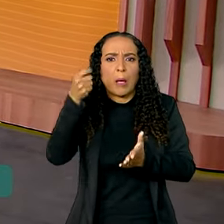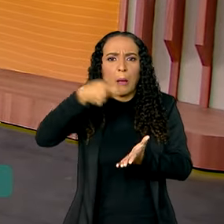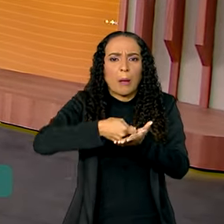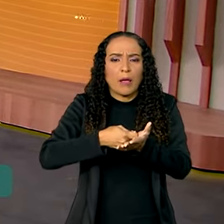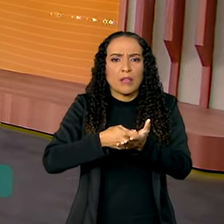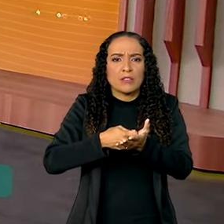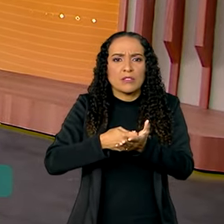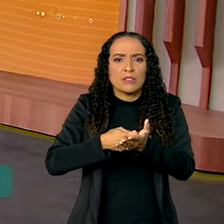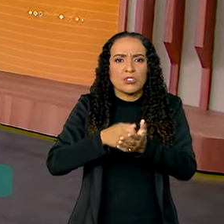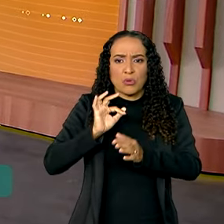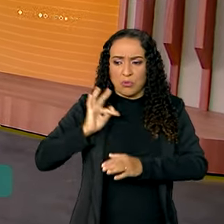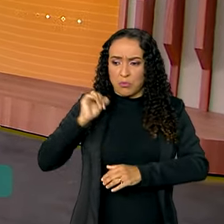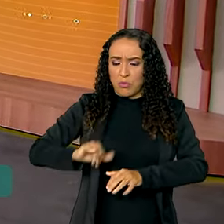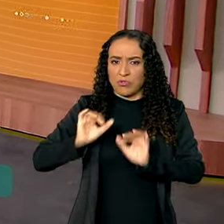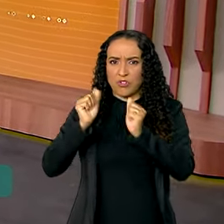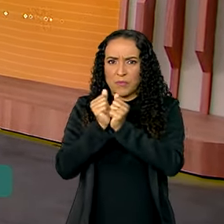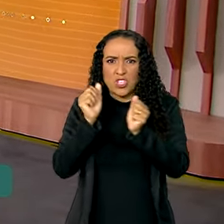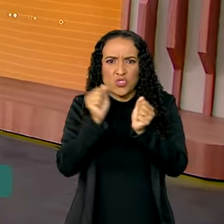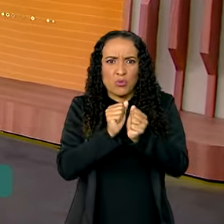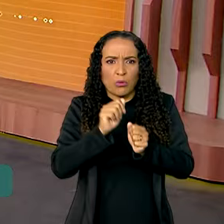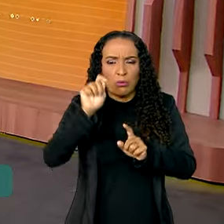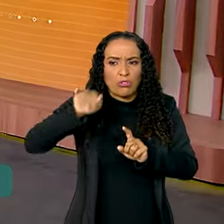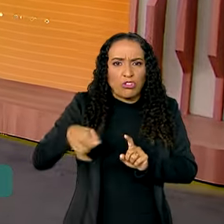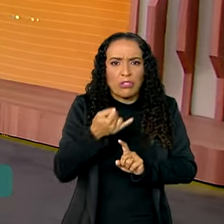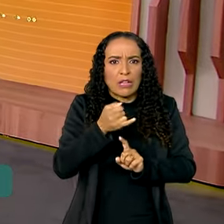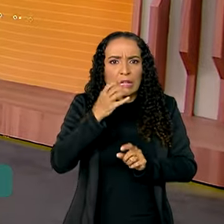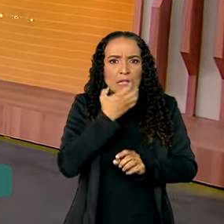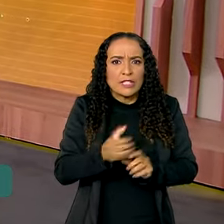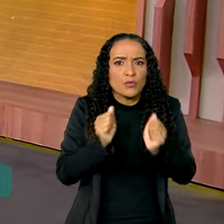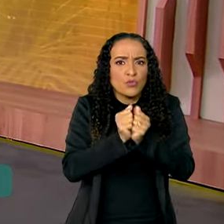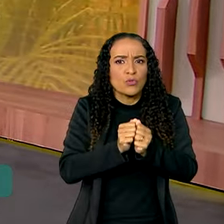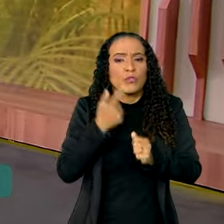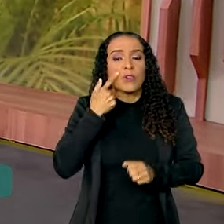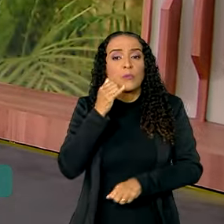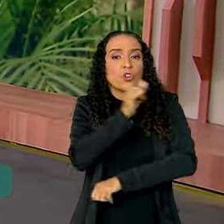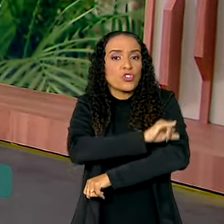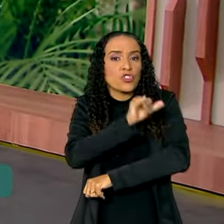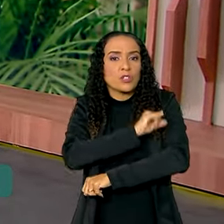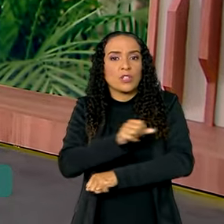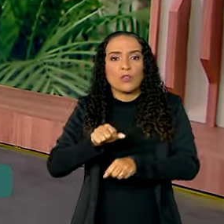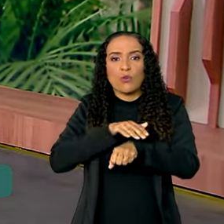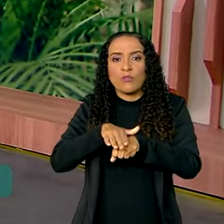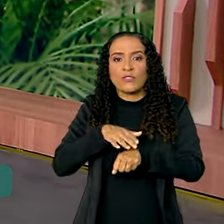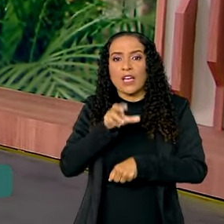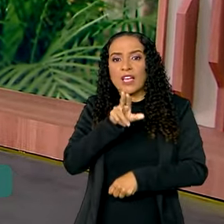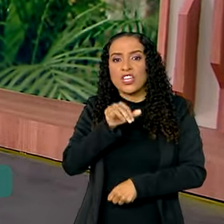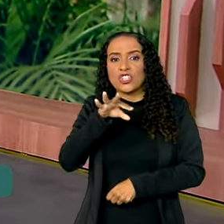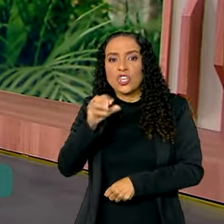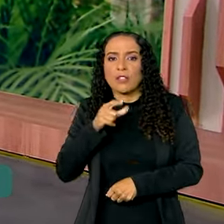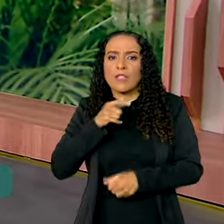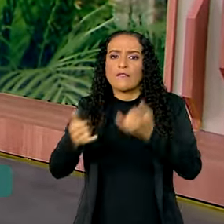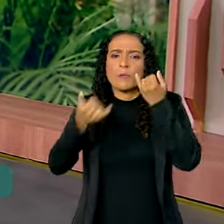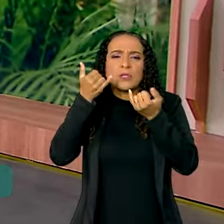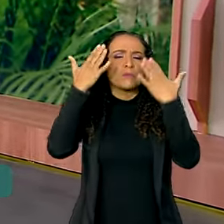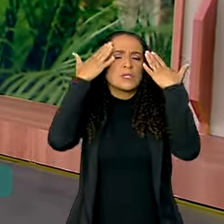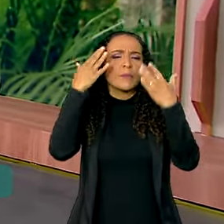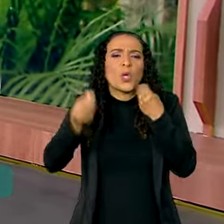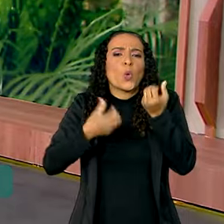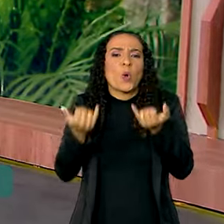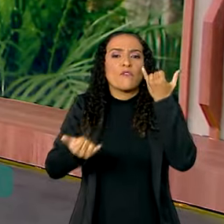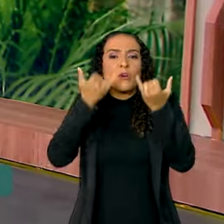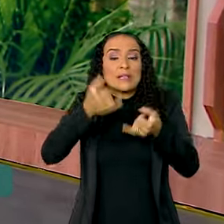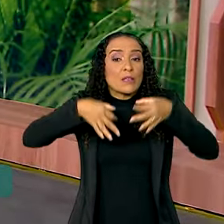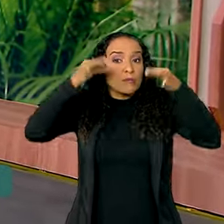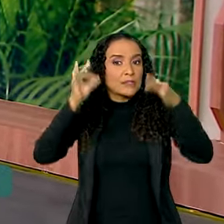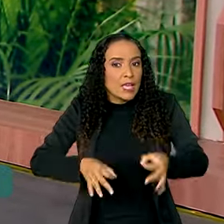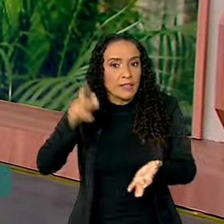junto à de dezembro. Vamos então ao Rio de Janeiro conversar com o repórter Tiago Pimenta, que tem as informações para a gente saber qual é